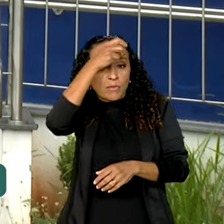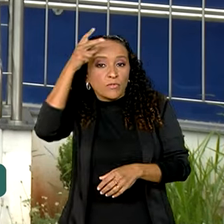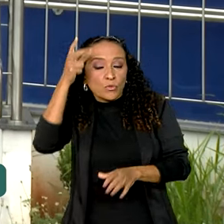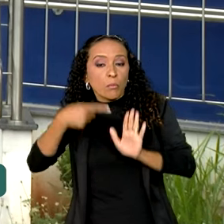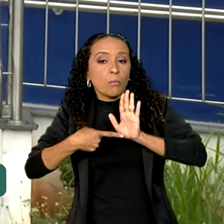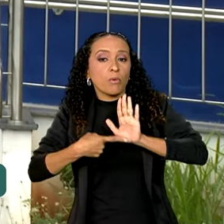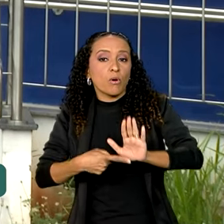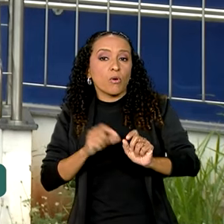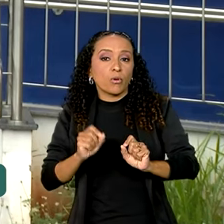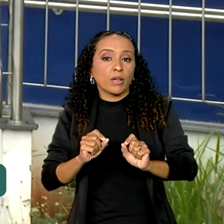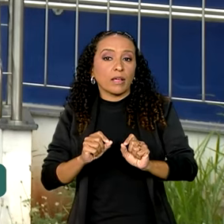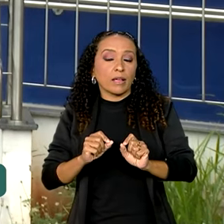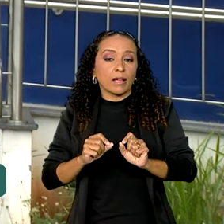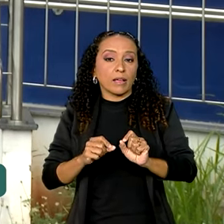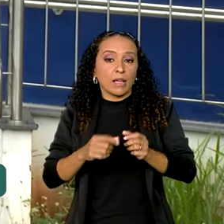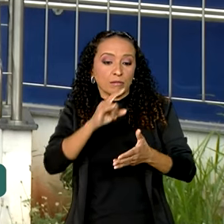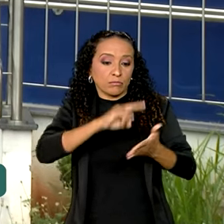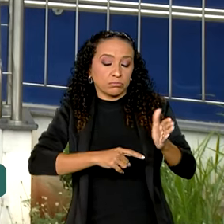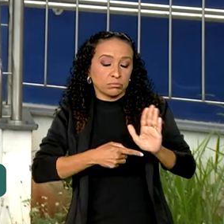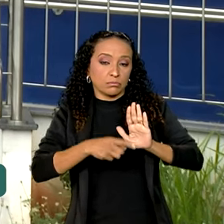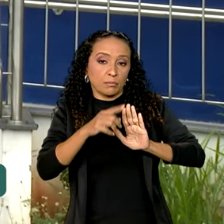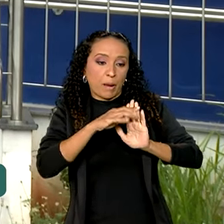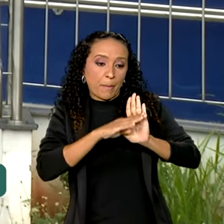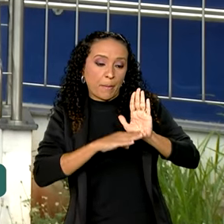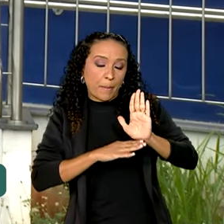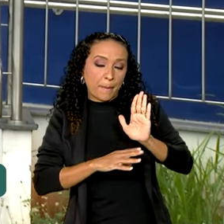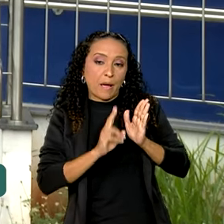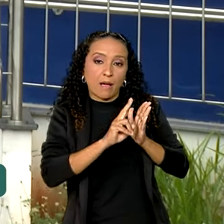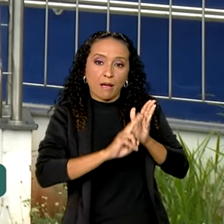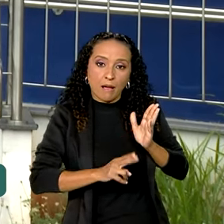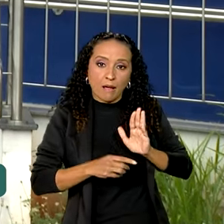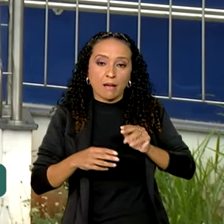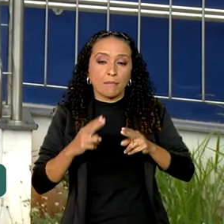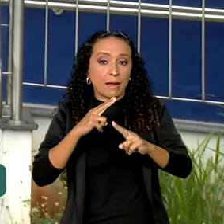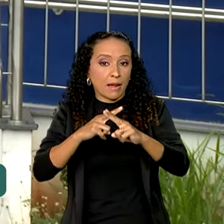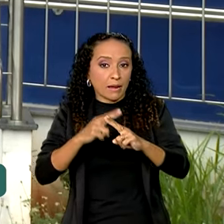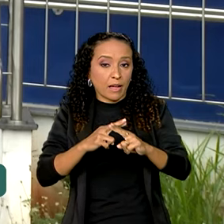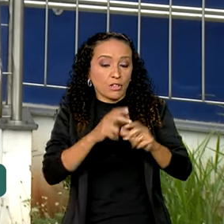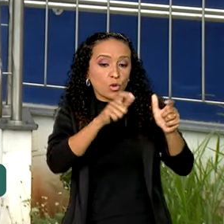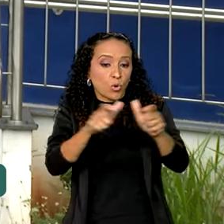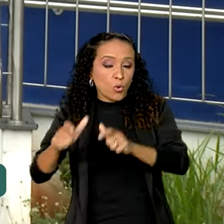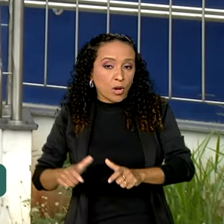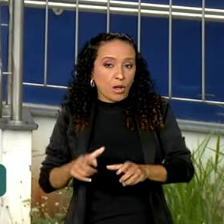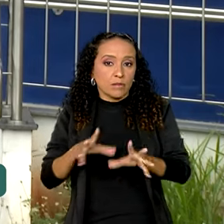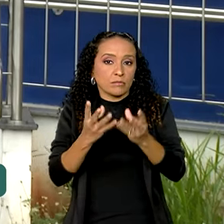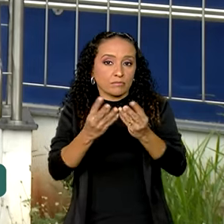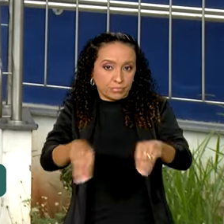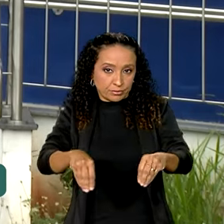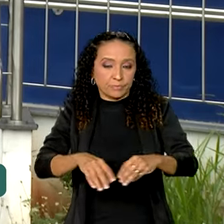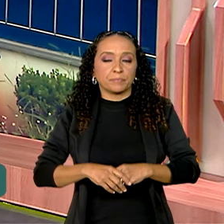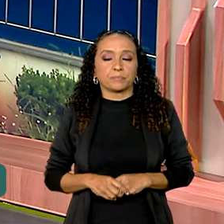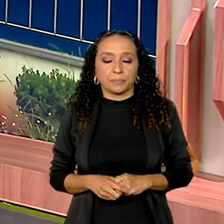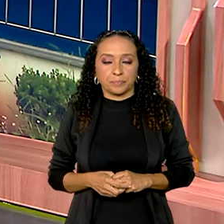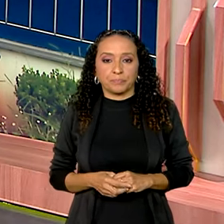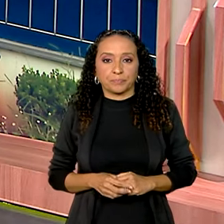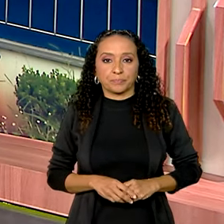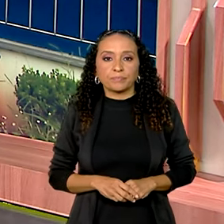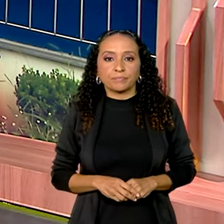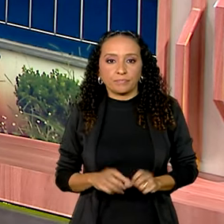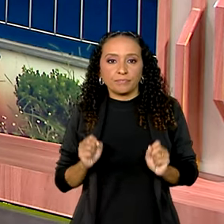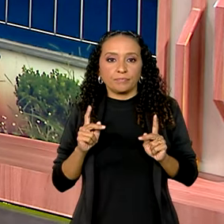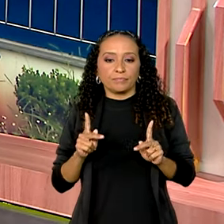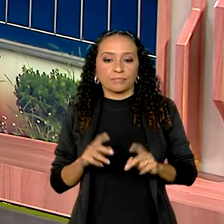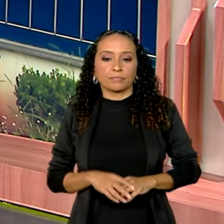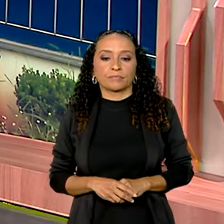apresentarem à Caixa a lista com os endereços das áreas afetadas. Vanessa. Ok,